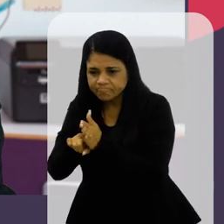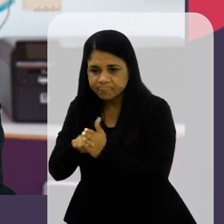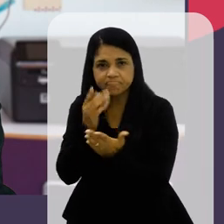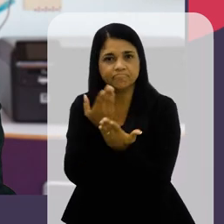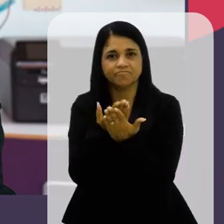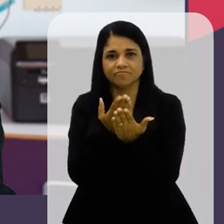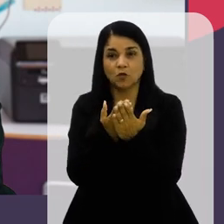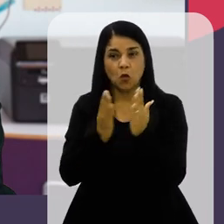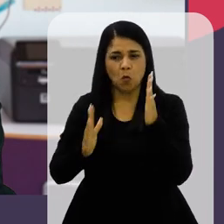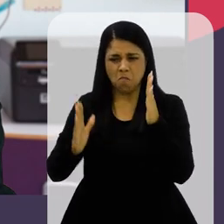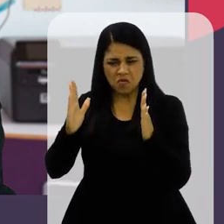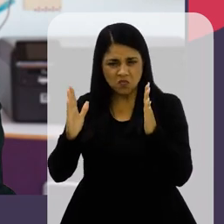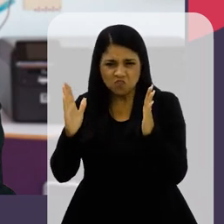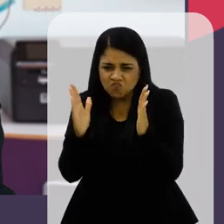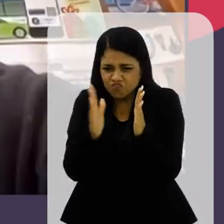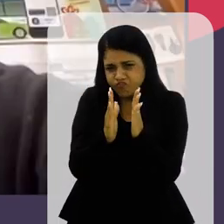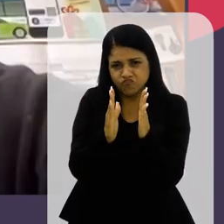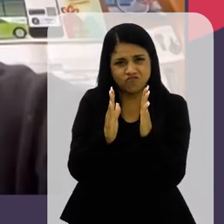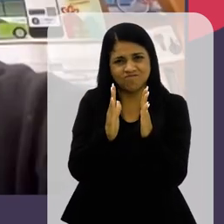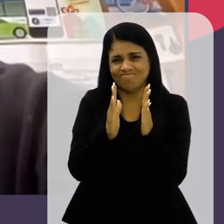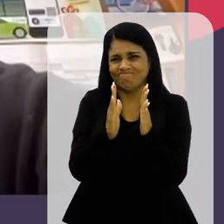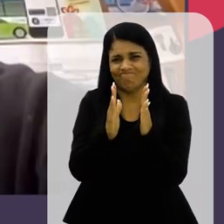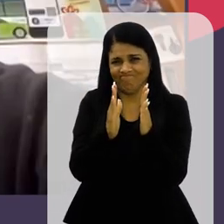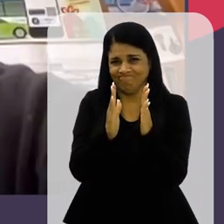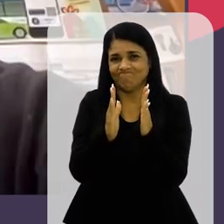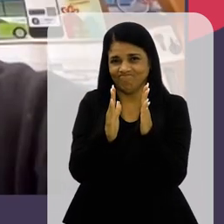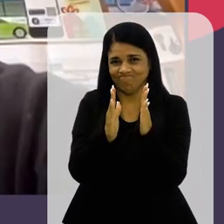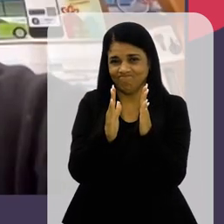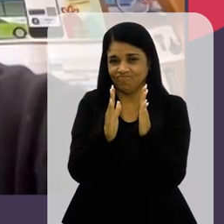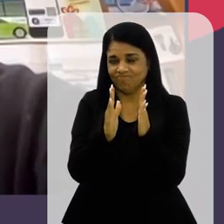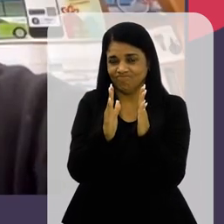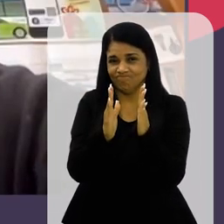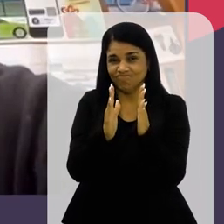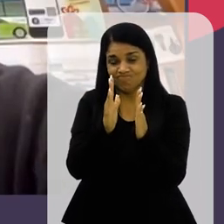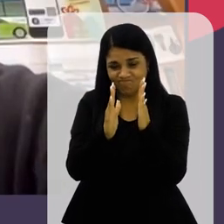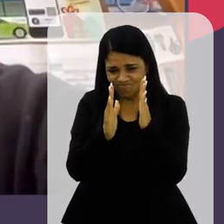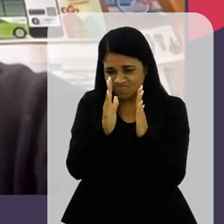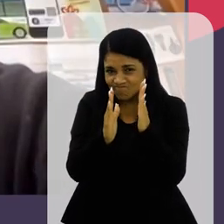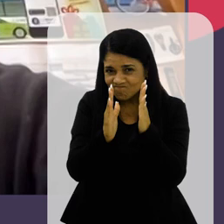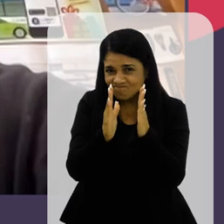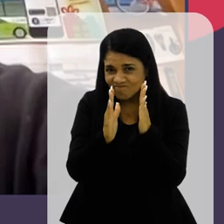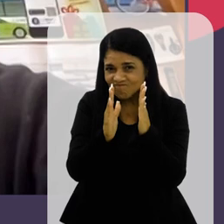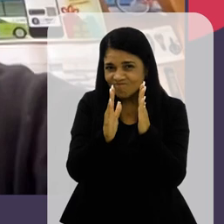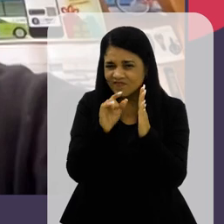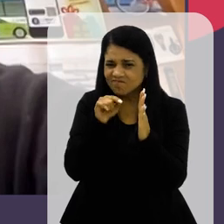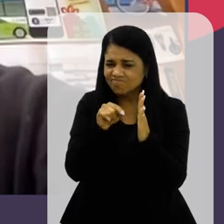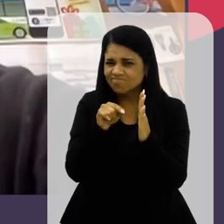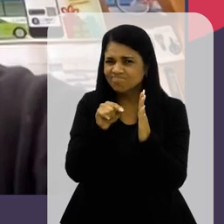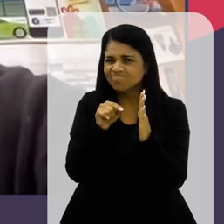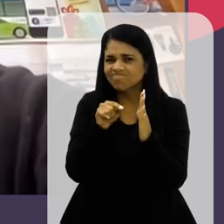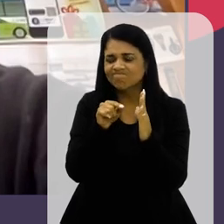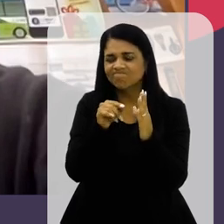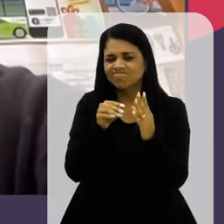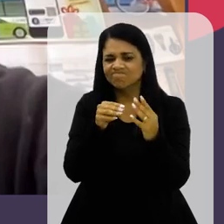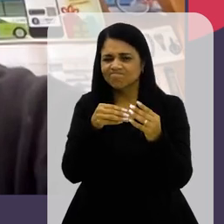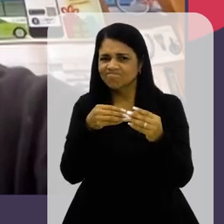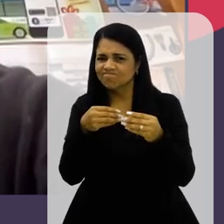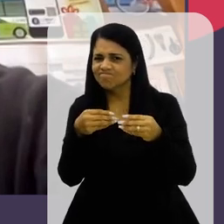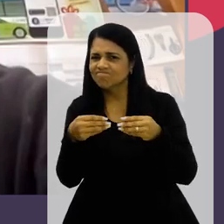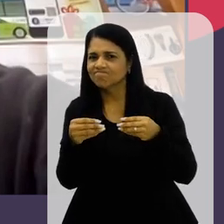Esse período Não pode ser Um período Quanto menor For o período Mais sujeito